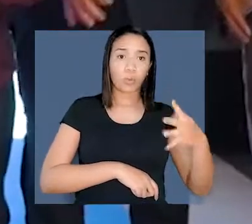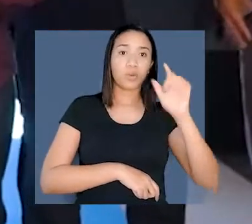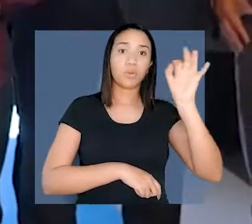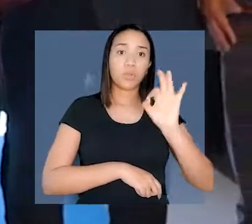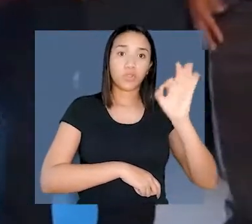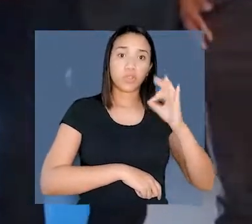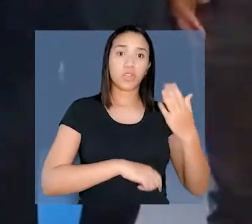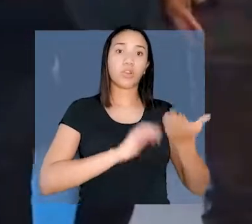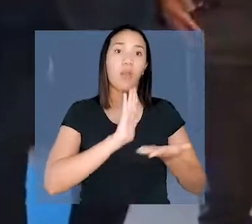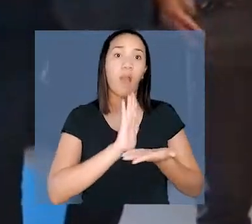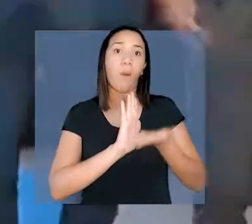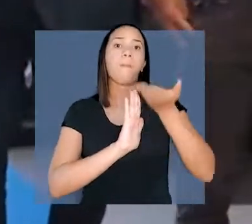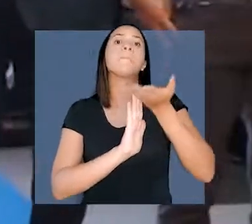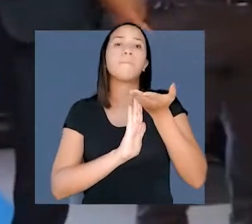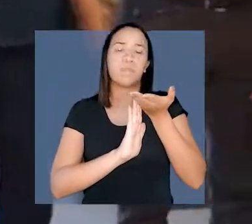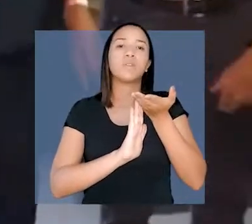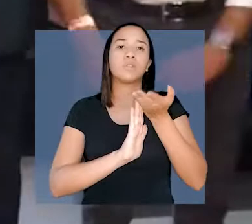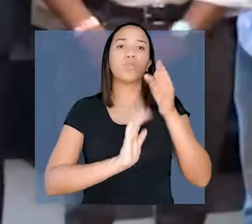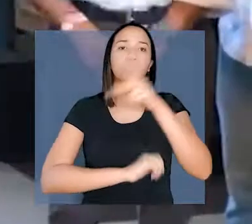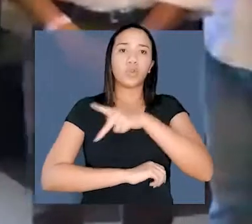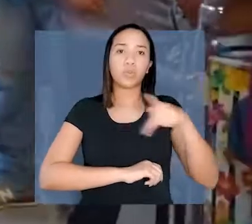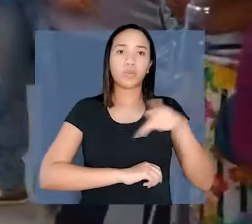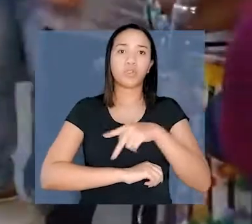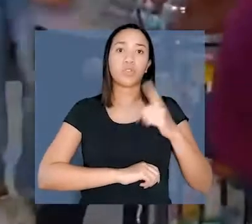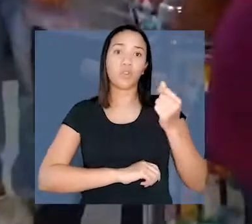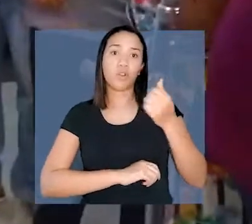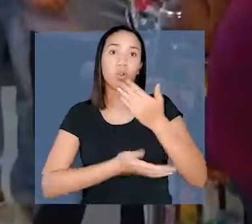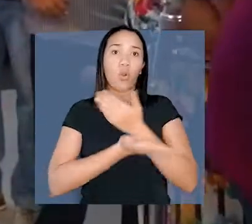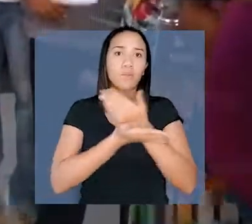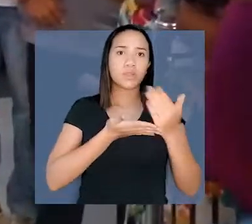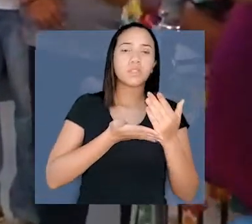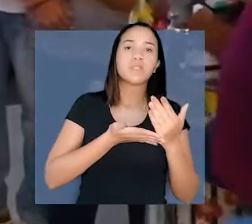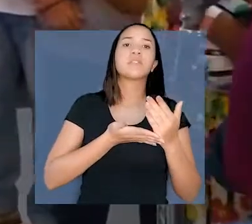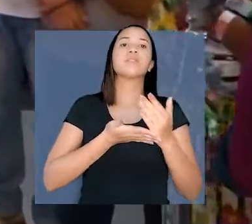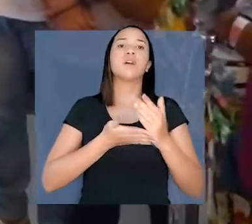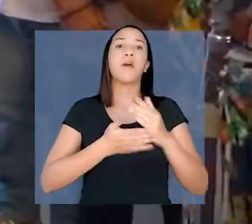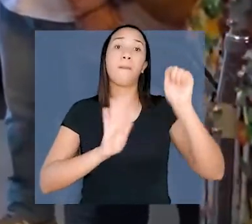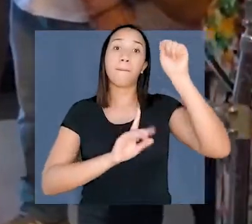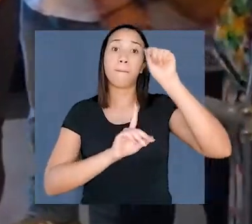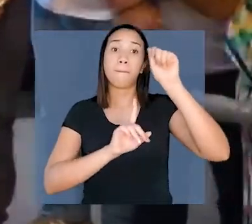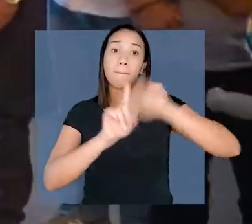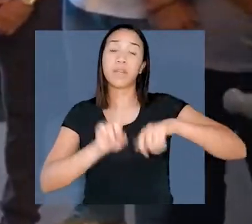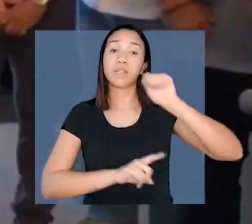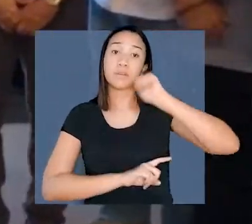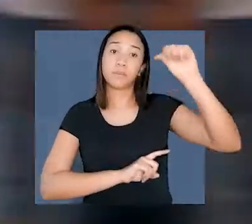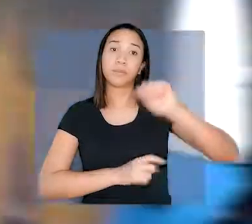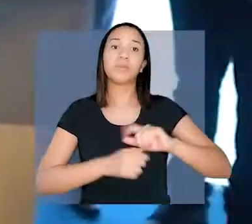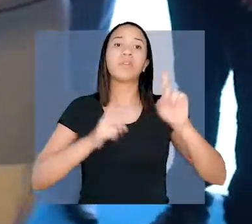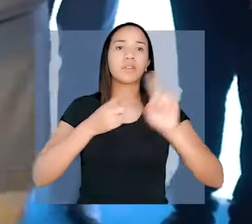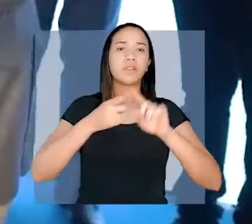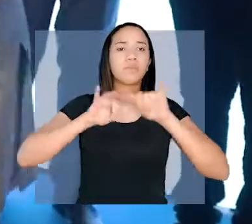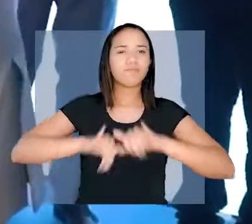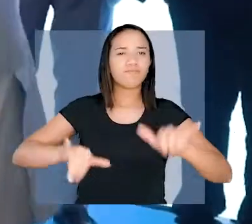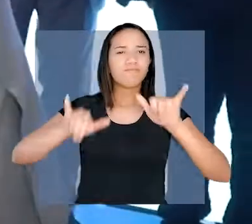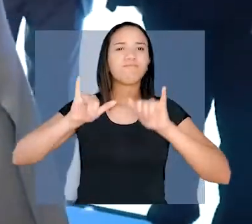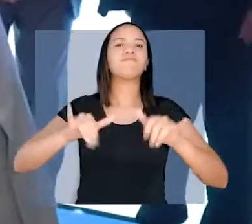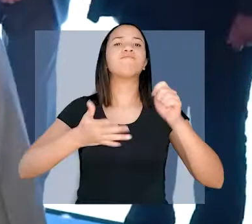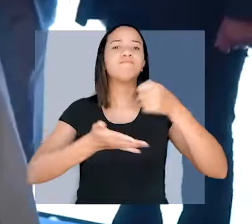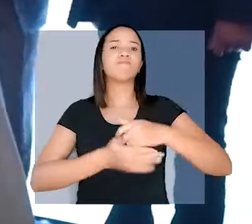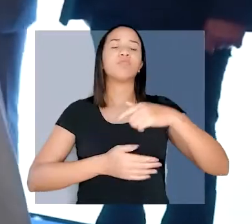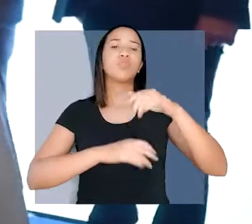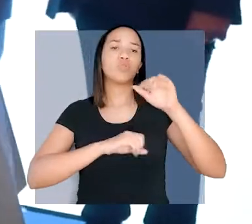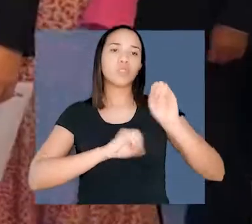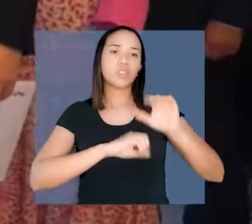% de reajuste referentes ao piso nacional do magistério. Os valores começam a valer a partir de abril. Também foi anunciada a